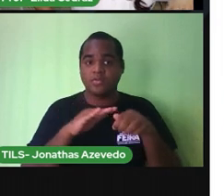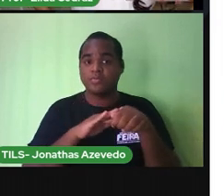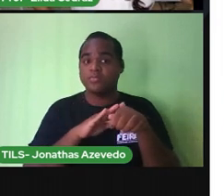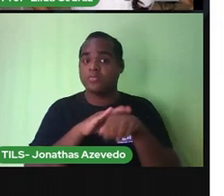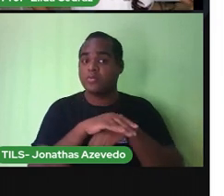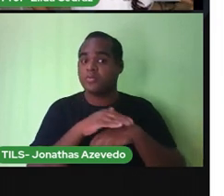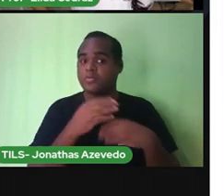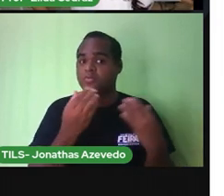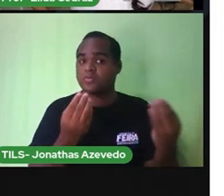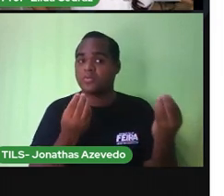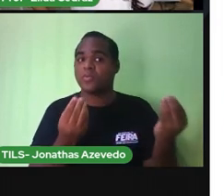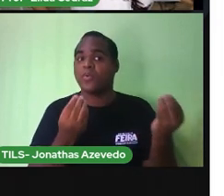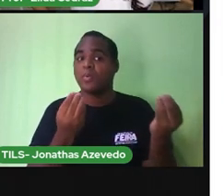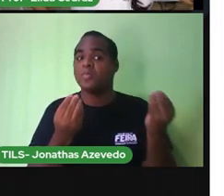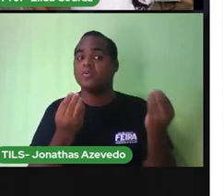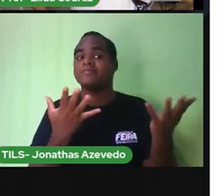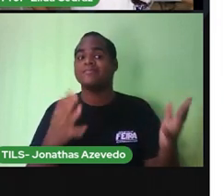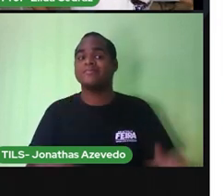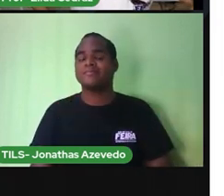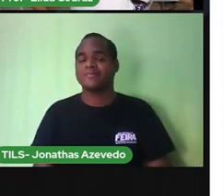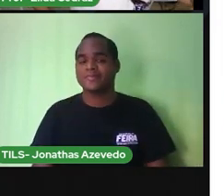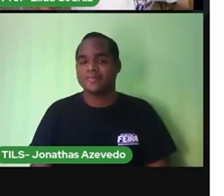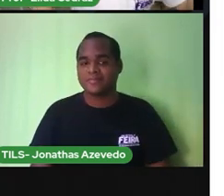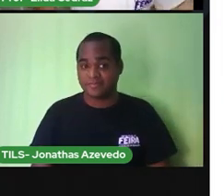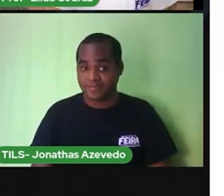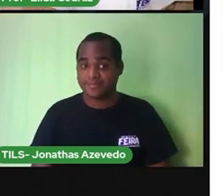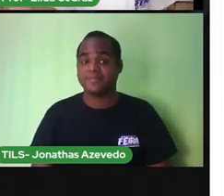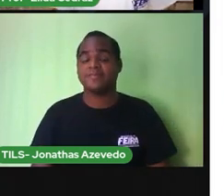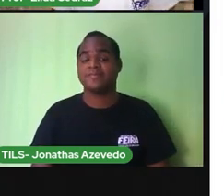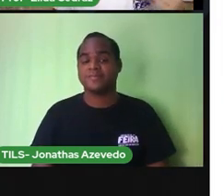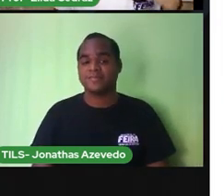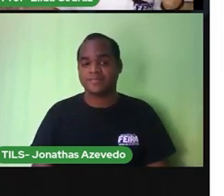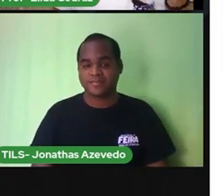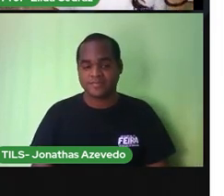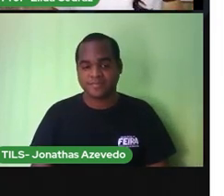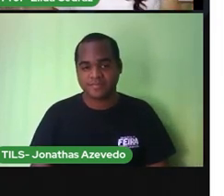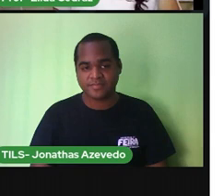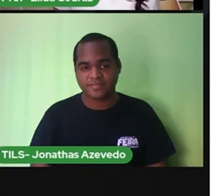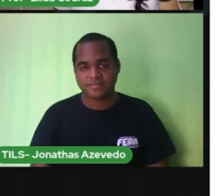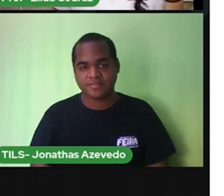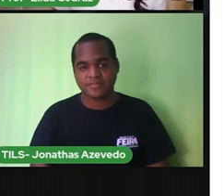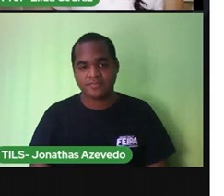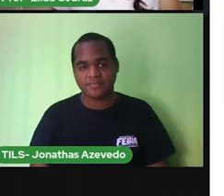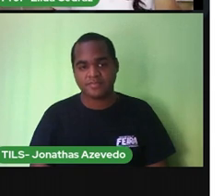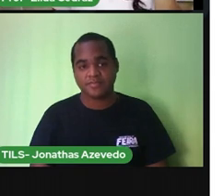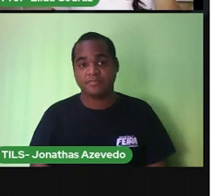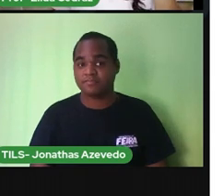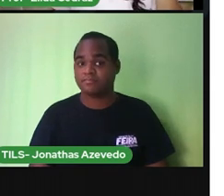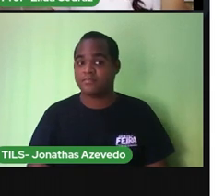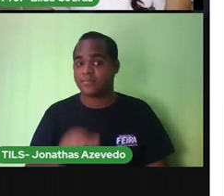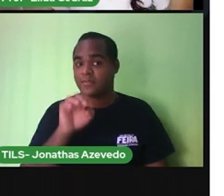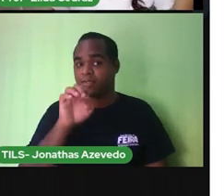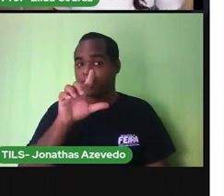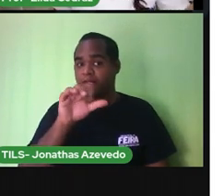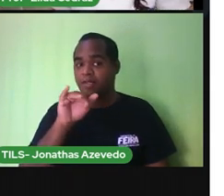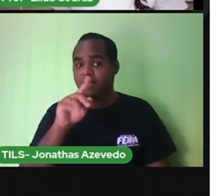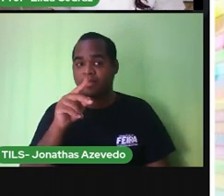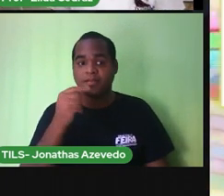como é que você não vai estar? E aí, já imaginou a pro Hélida desse jeito?